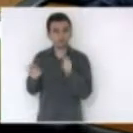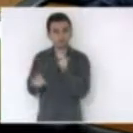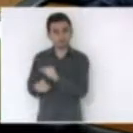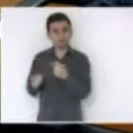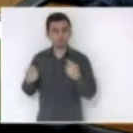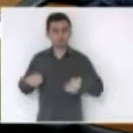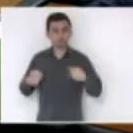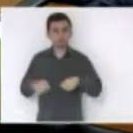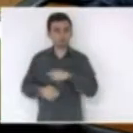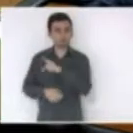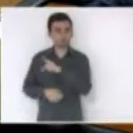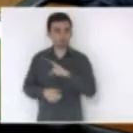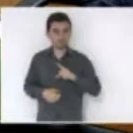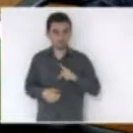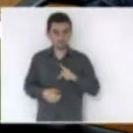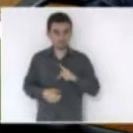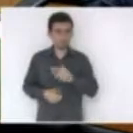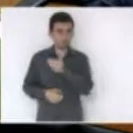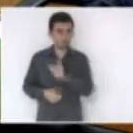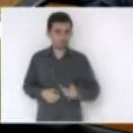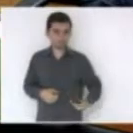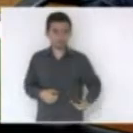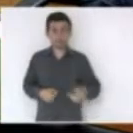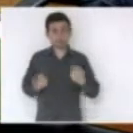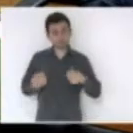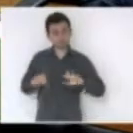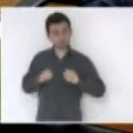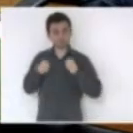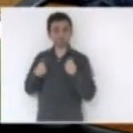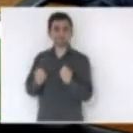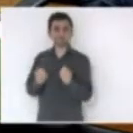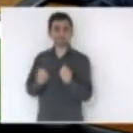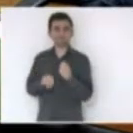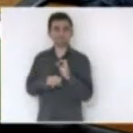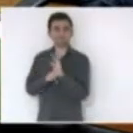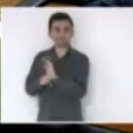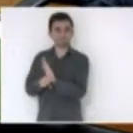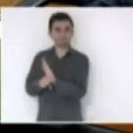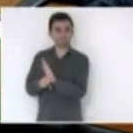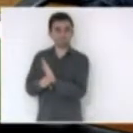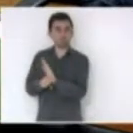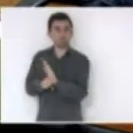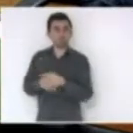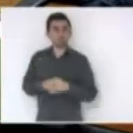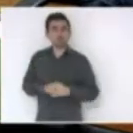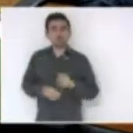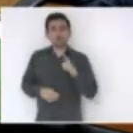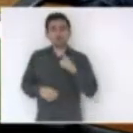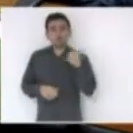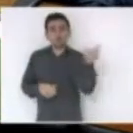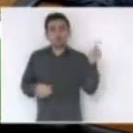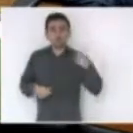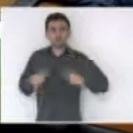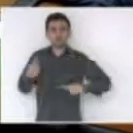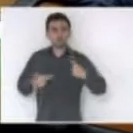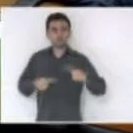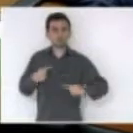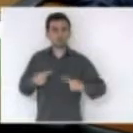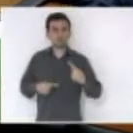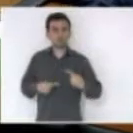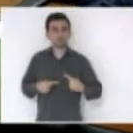tem que ser uma empresa pública e tem que ser fortalecida há uma outra discussão aqui que trata